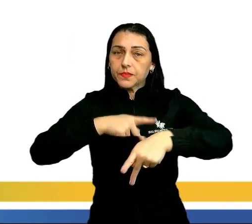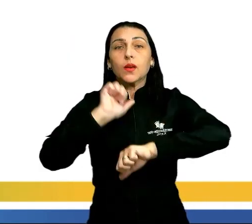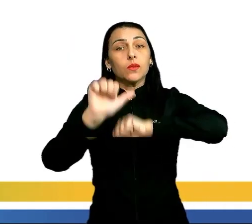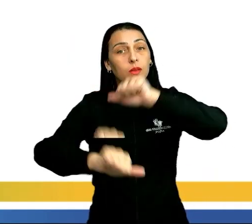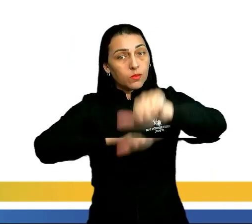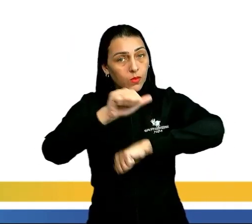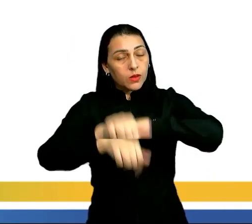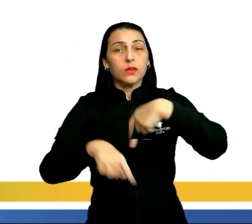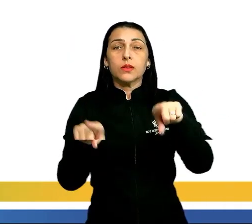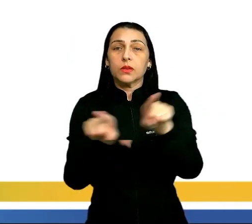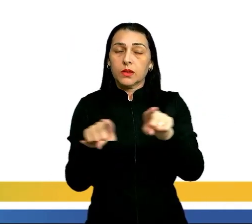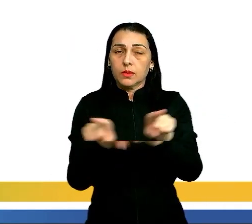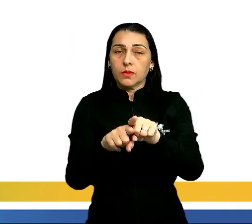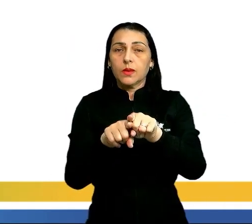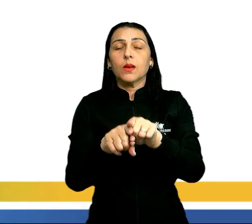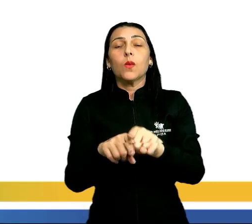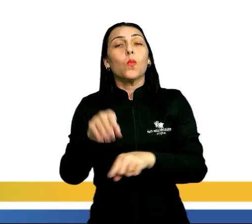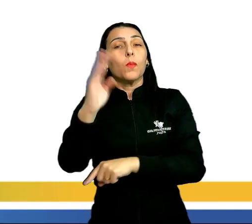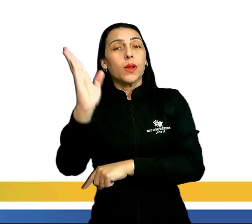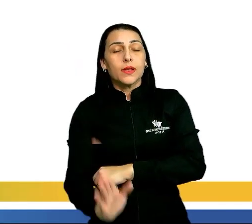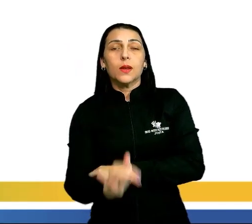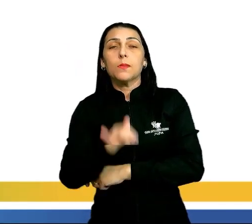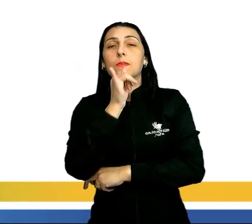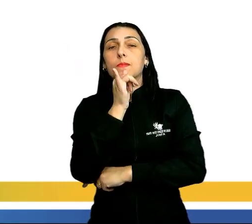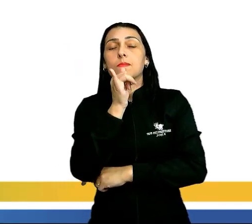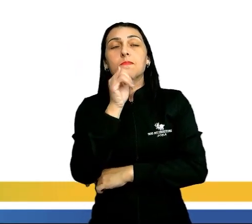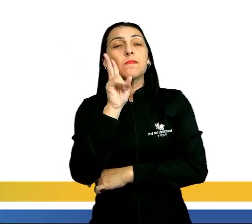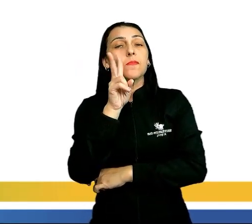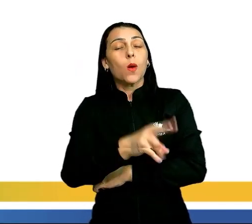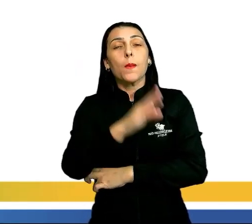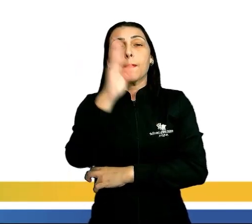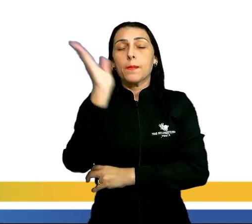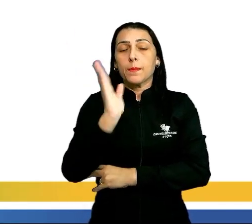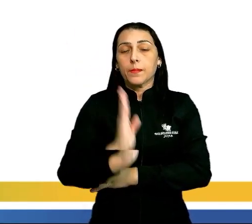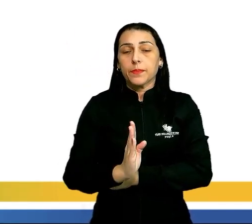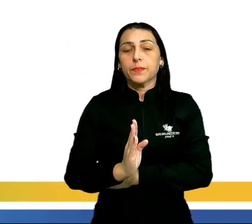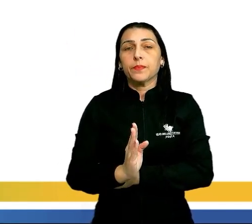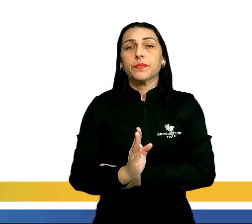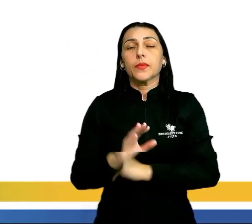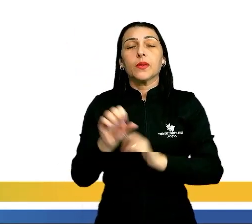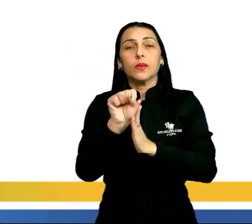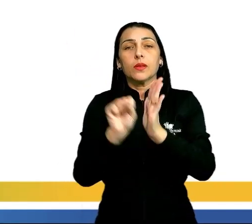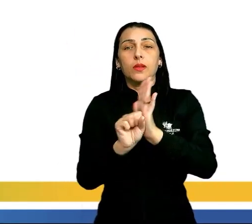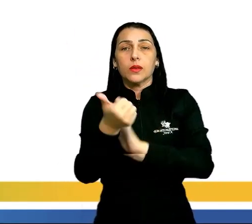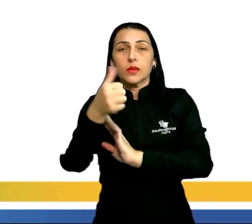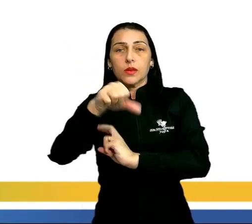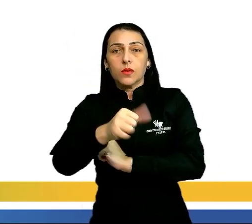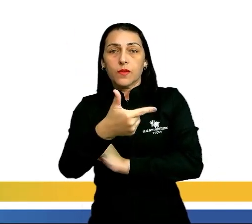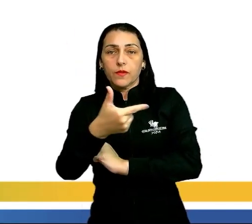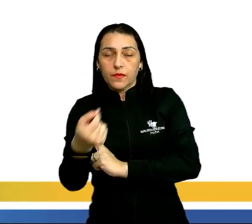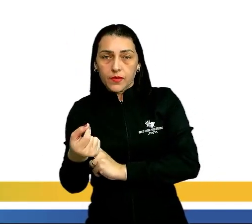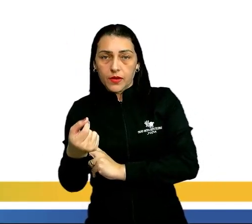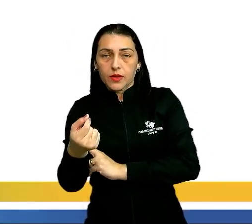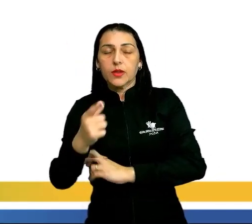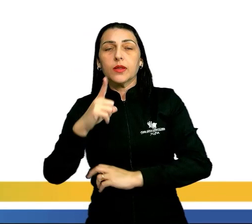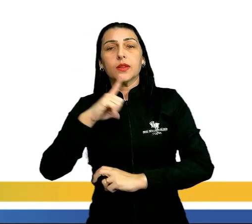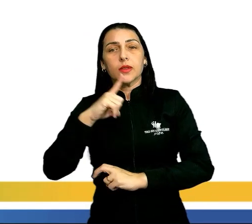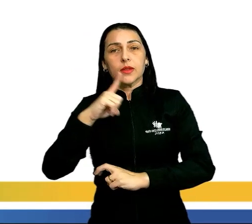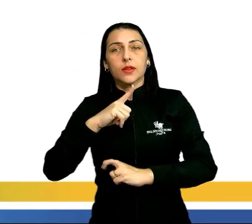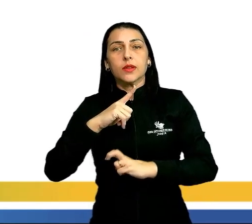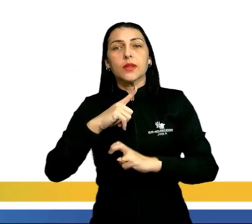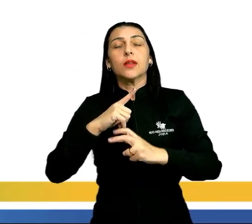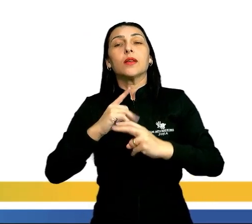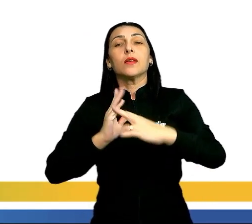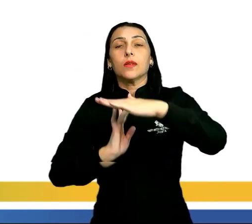transformações. Se a gente pegar o Brasil, acompanha aí comigo o Brasil durante o século XIX e XX, a gente teve aí